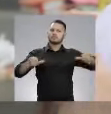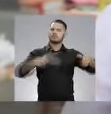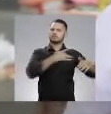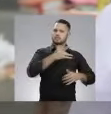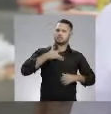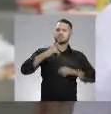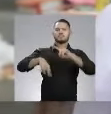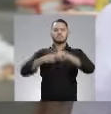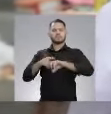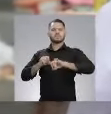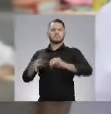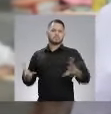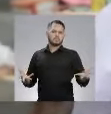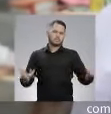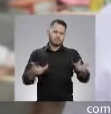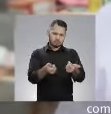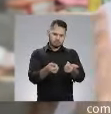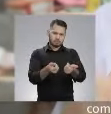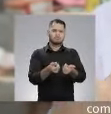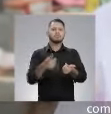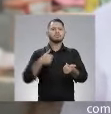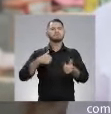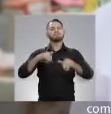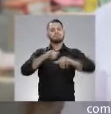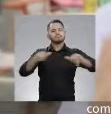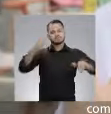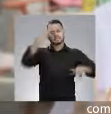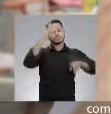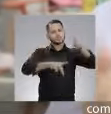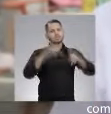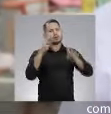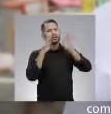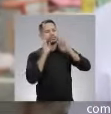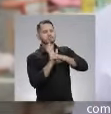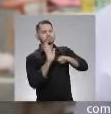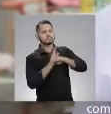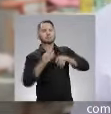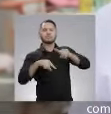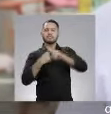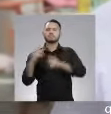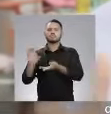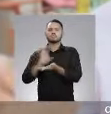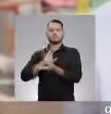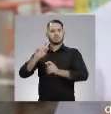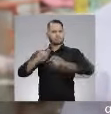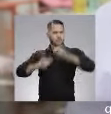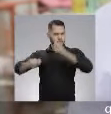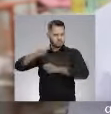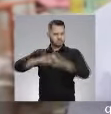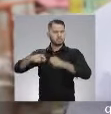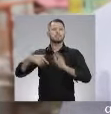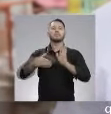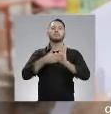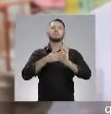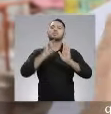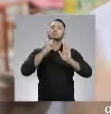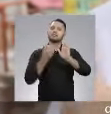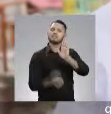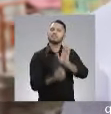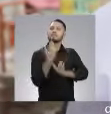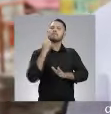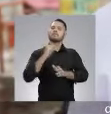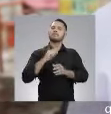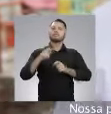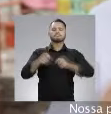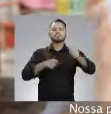administração eficaz e moderna, competente em oferecer saúde e educação de qualidade. Que ouça a população e cuide do dinheiro